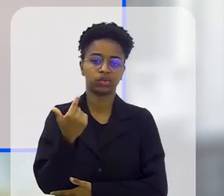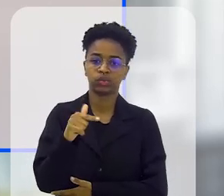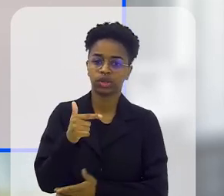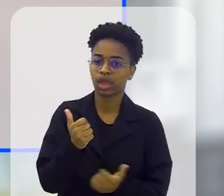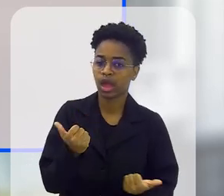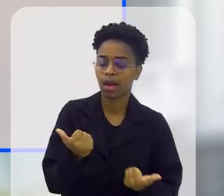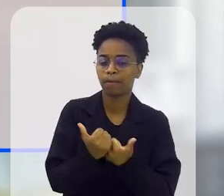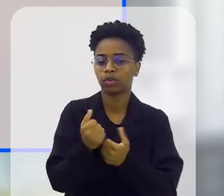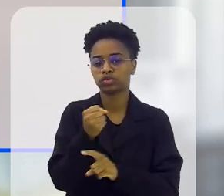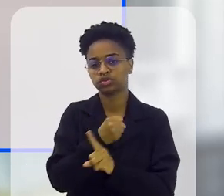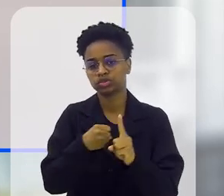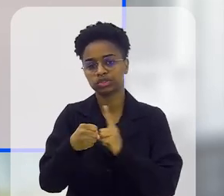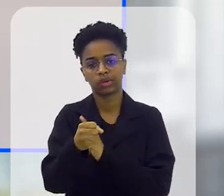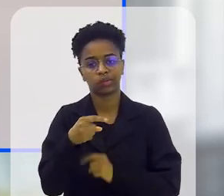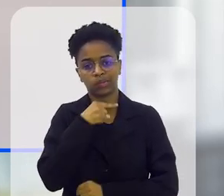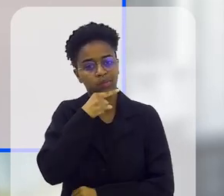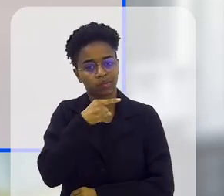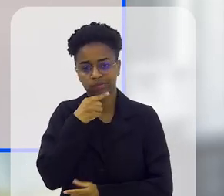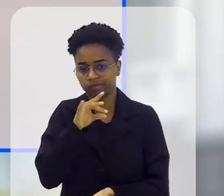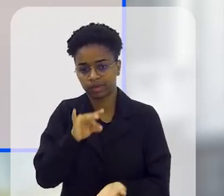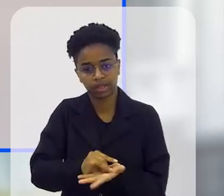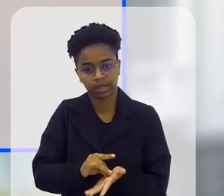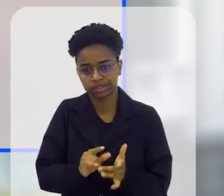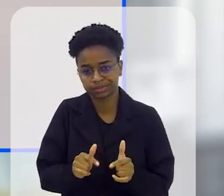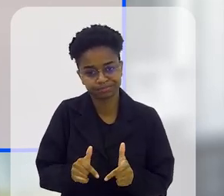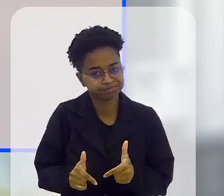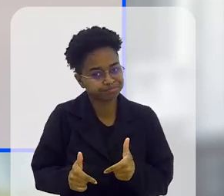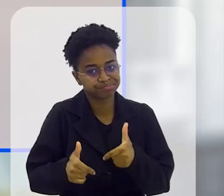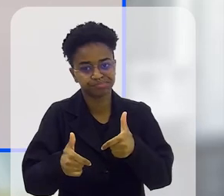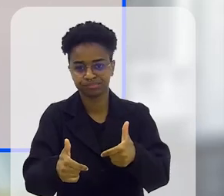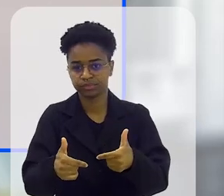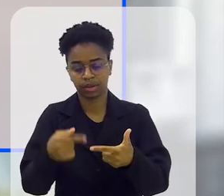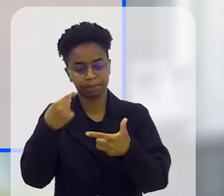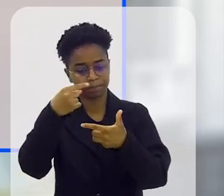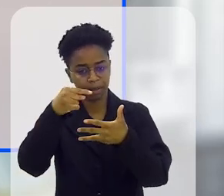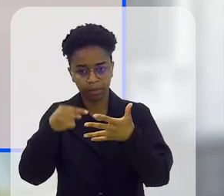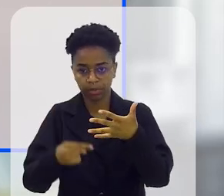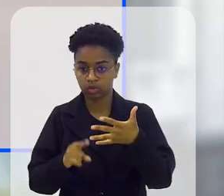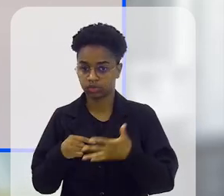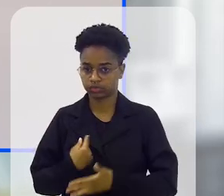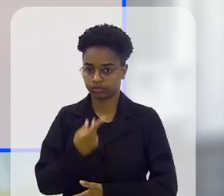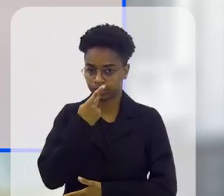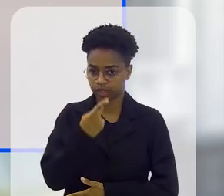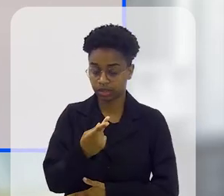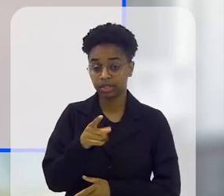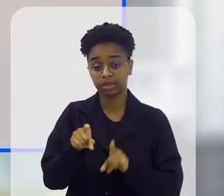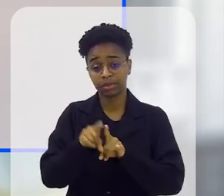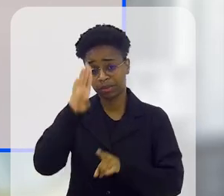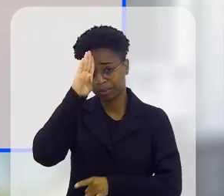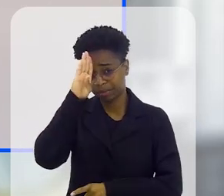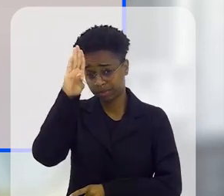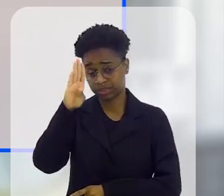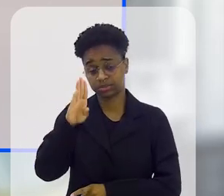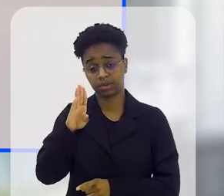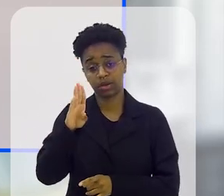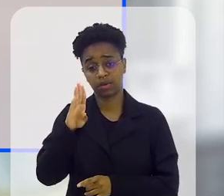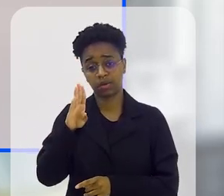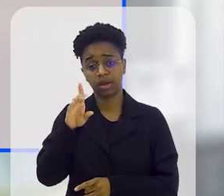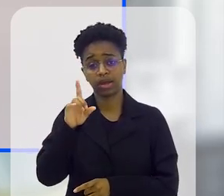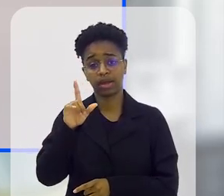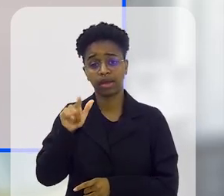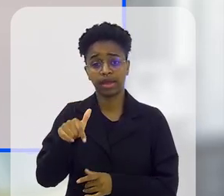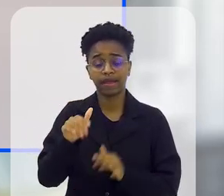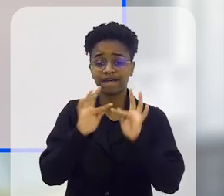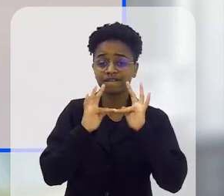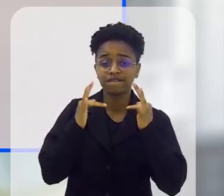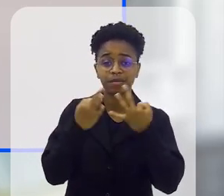financeira, de suporte social para dar conta realmente dessas questões que a gente está levantando aqui, é sem dúvida a principal causa e a